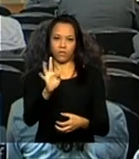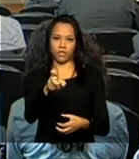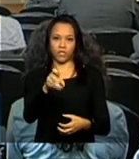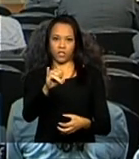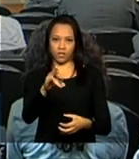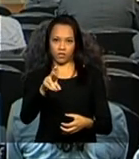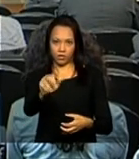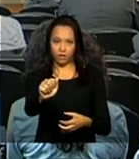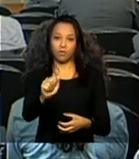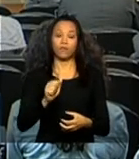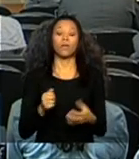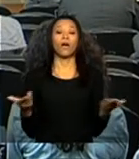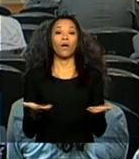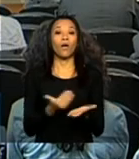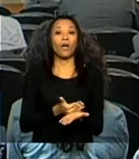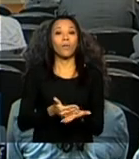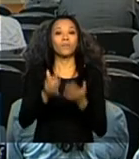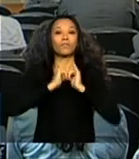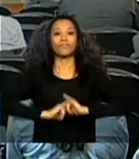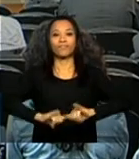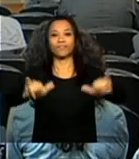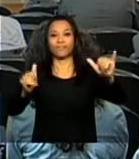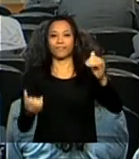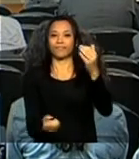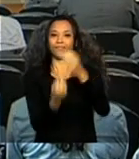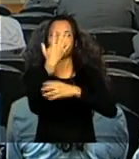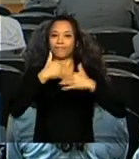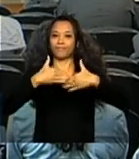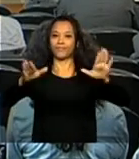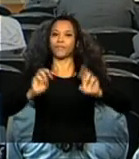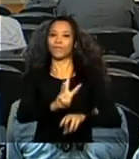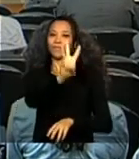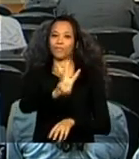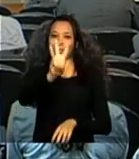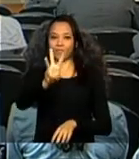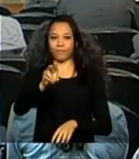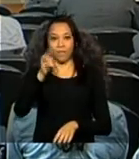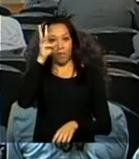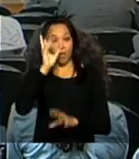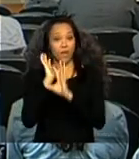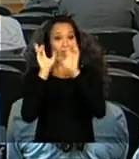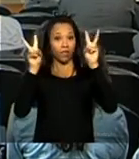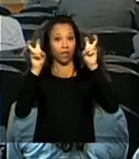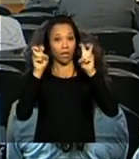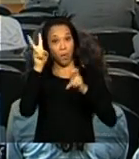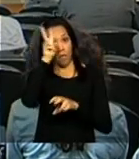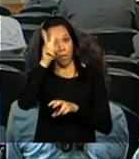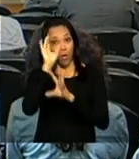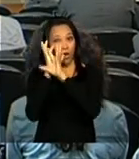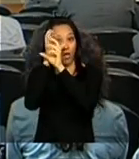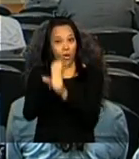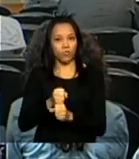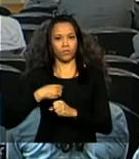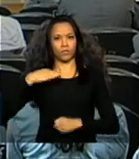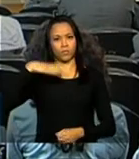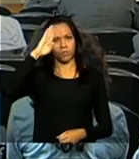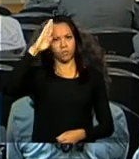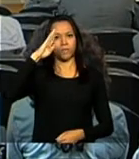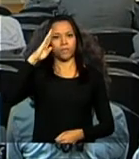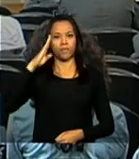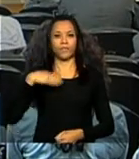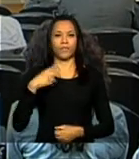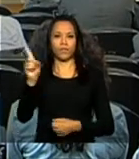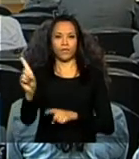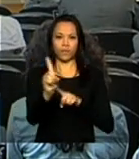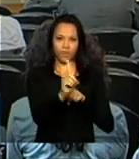Iniciaremos agora o lançamento do portal Memória da Ditadura. Com a palavra, o diretor do Instituto